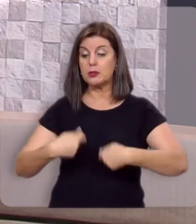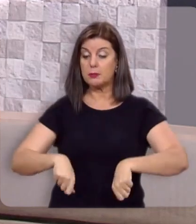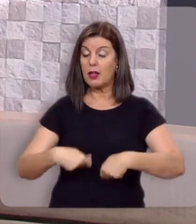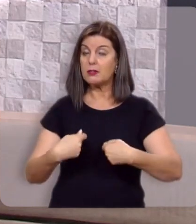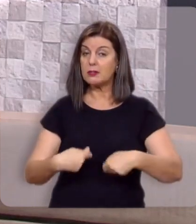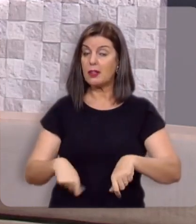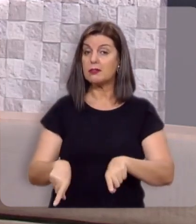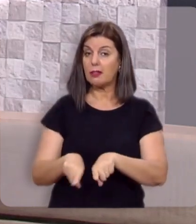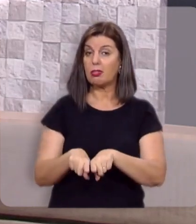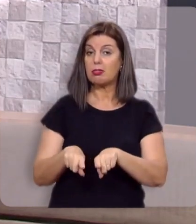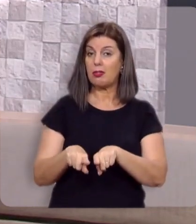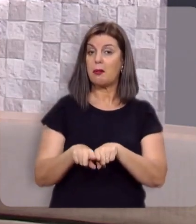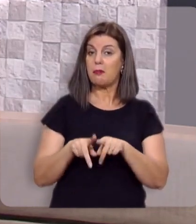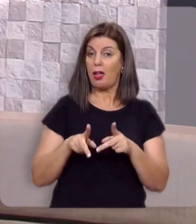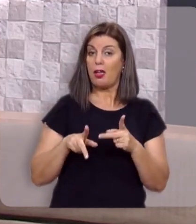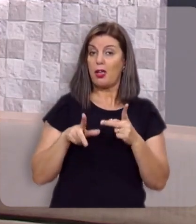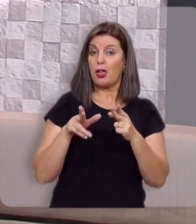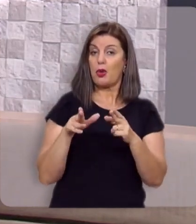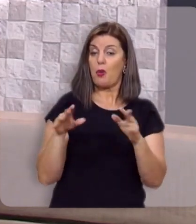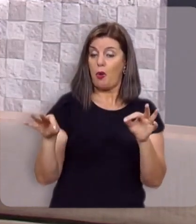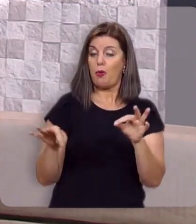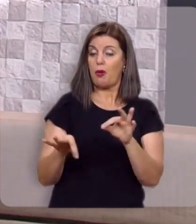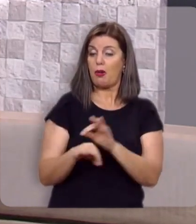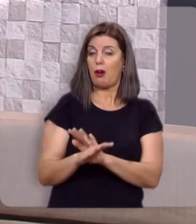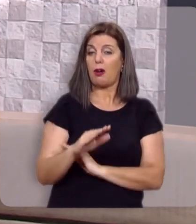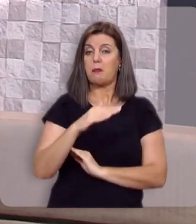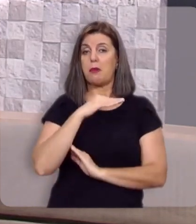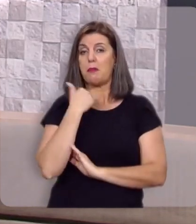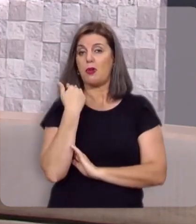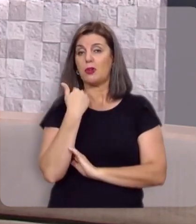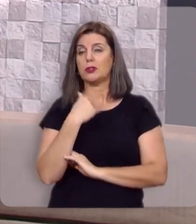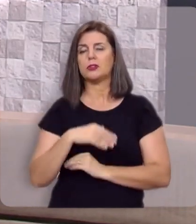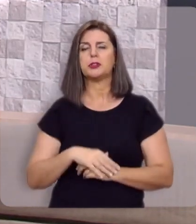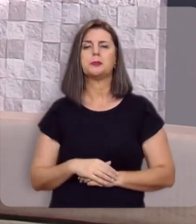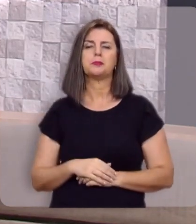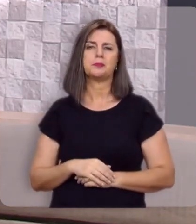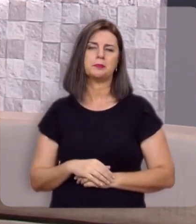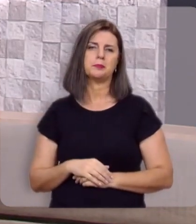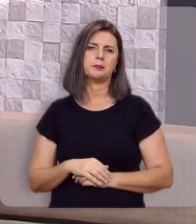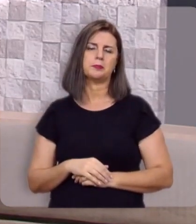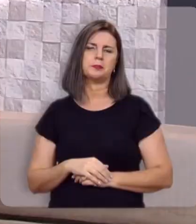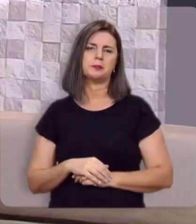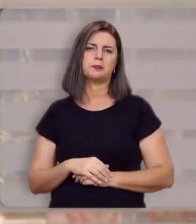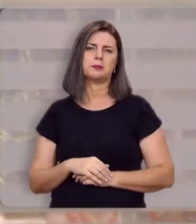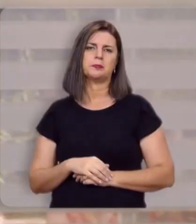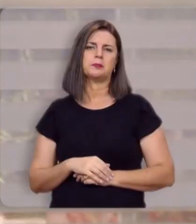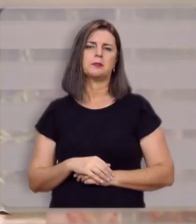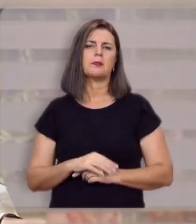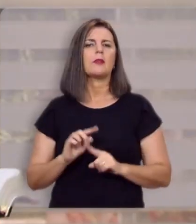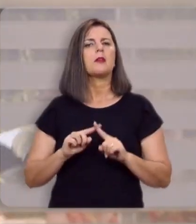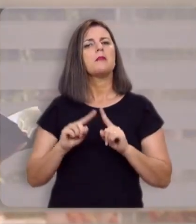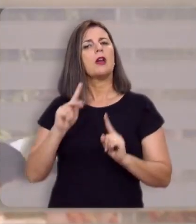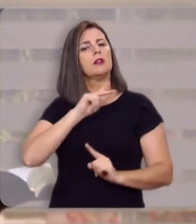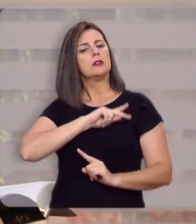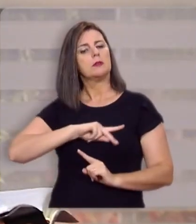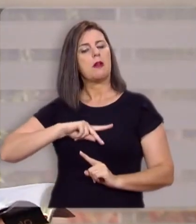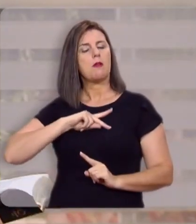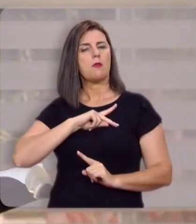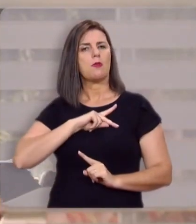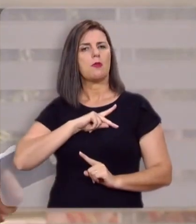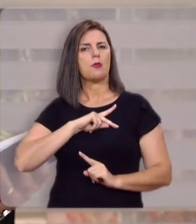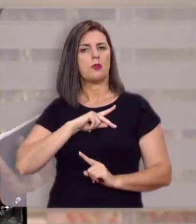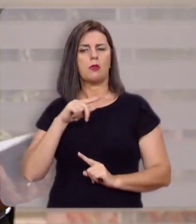pelo menos deveríamos, fechar as cortinas da nossa vida. Mas Paulo,